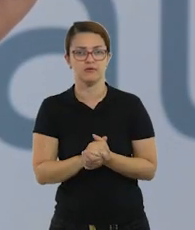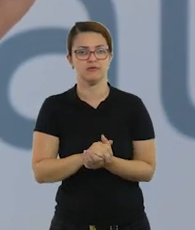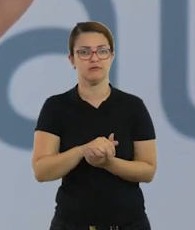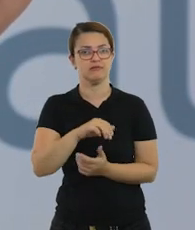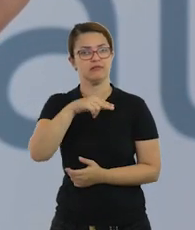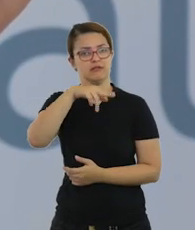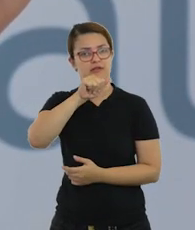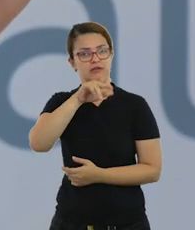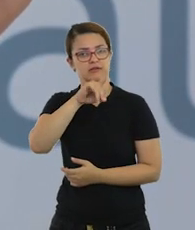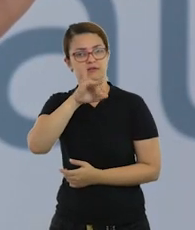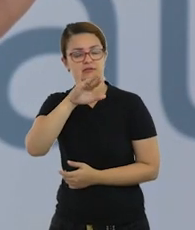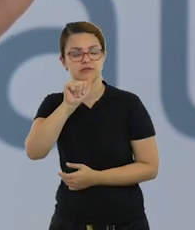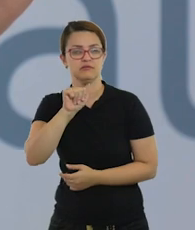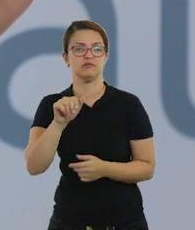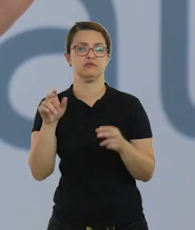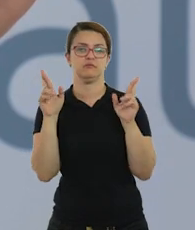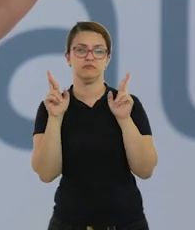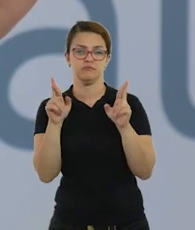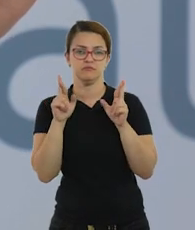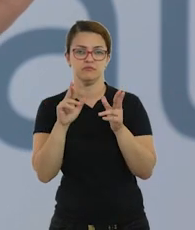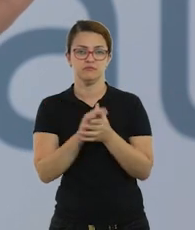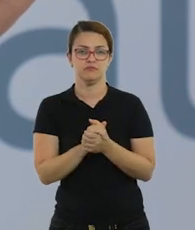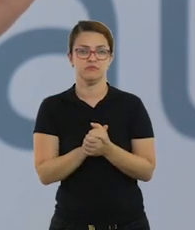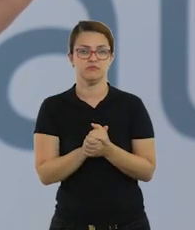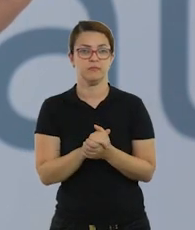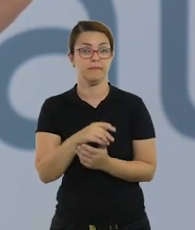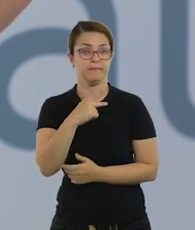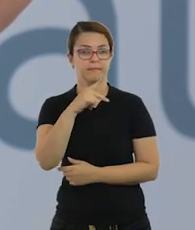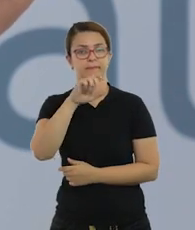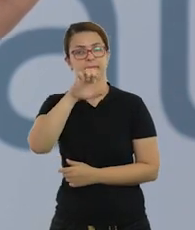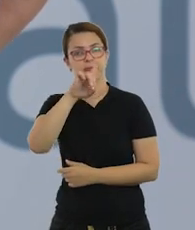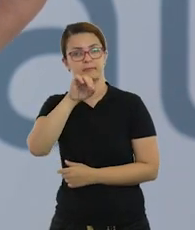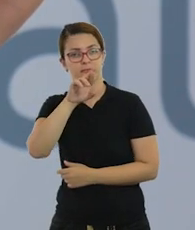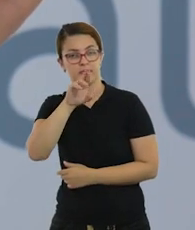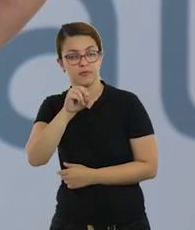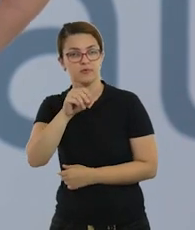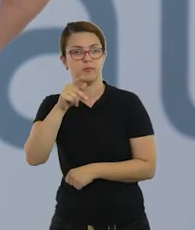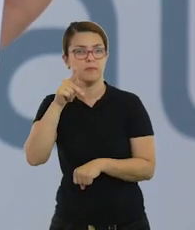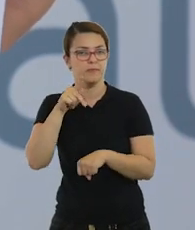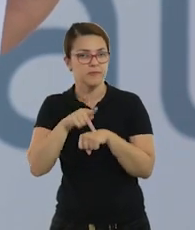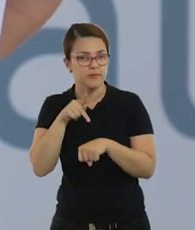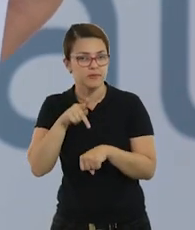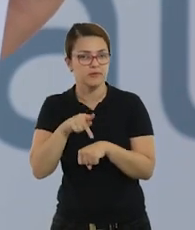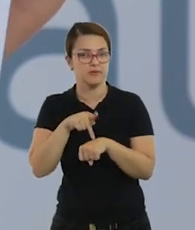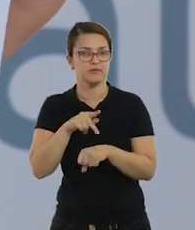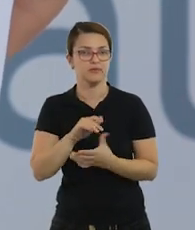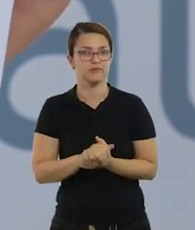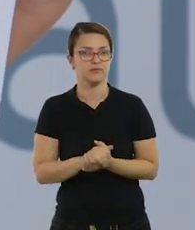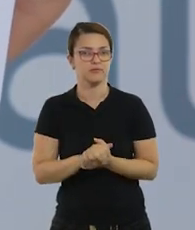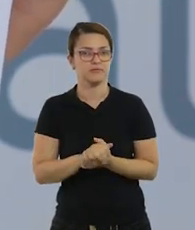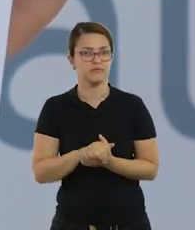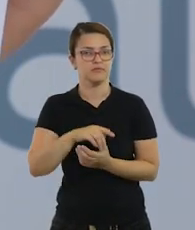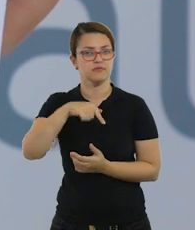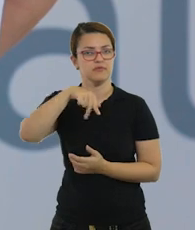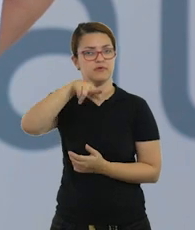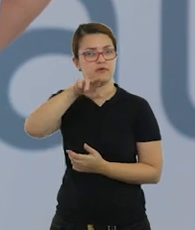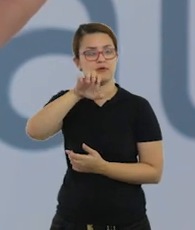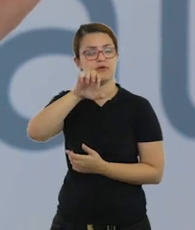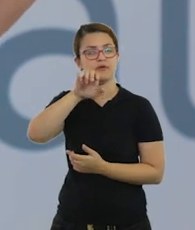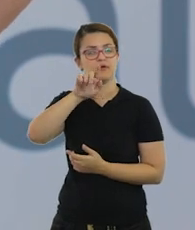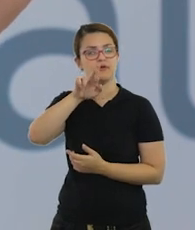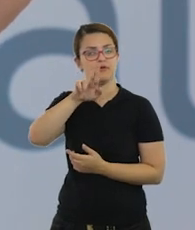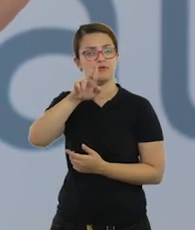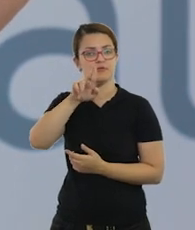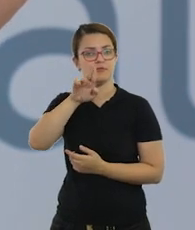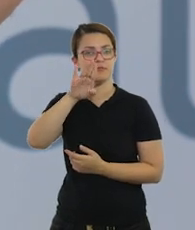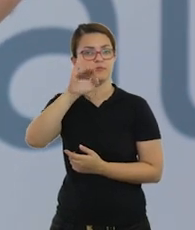esperança, Otto é rico e poderoso, Pedro é rocha, pedra. Querubim é um anjo, ser